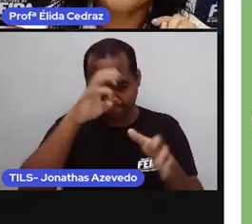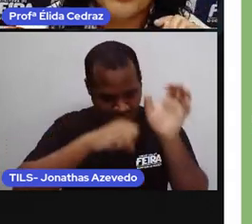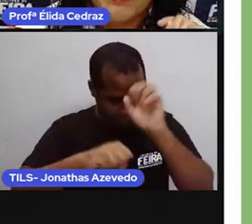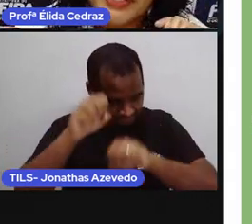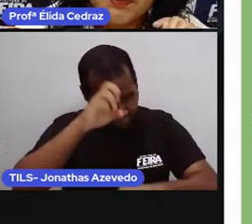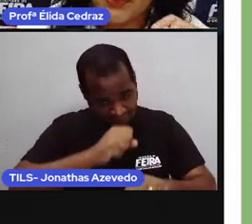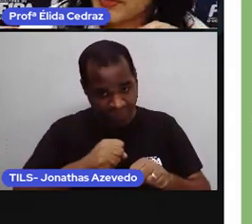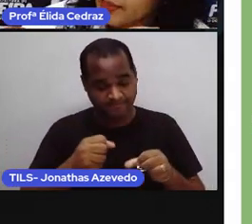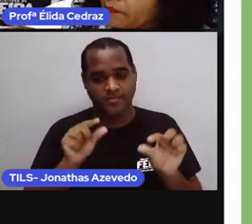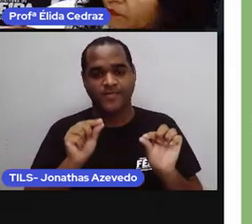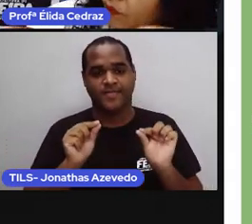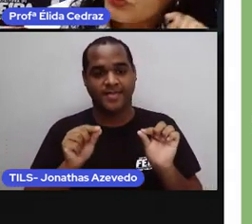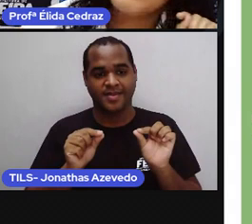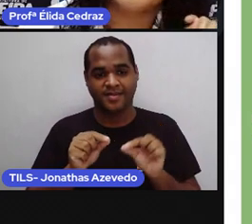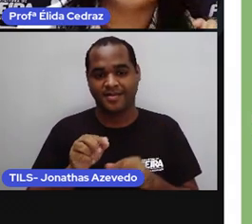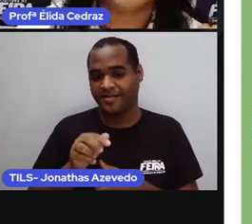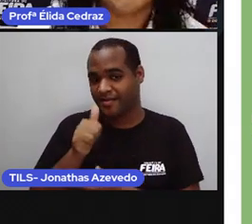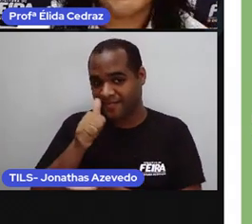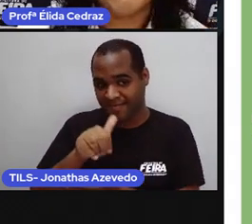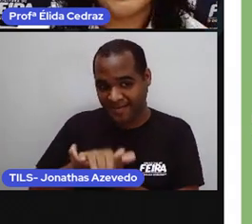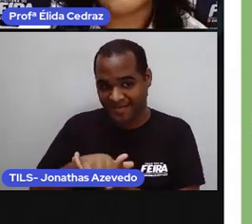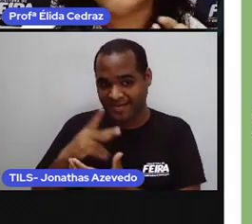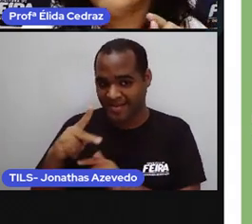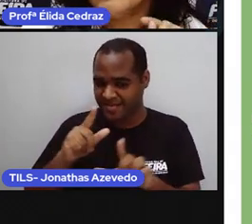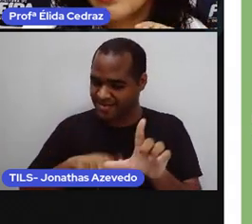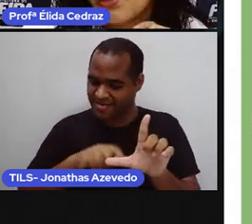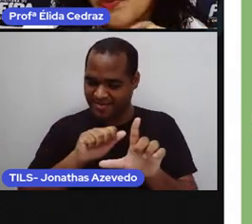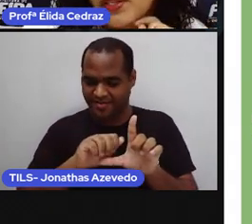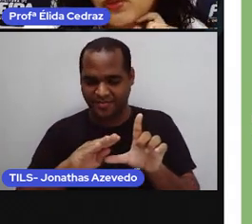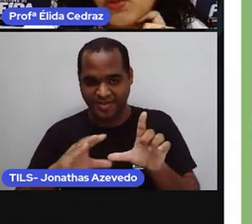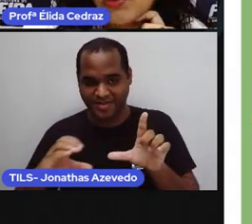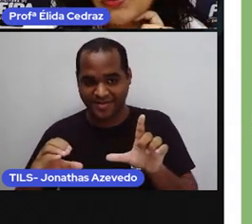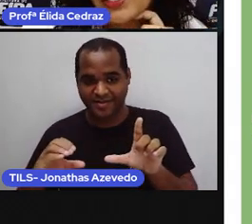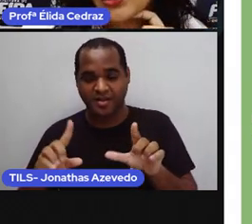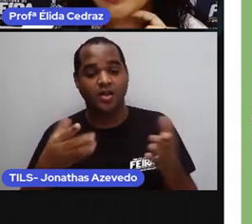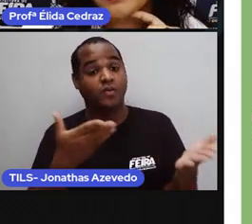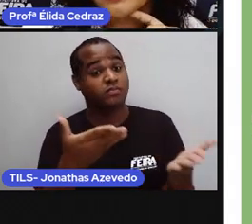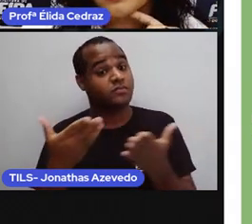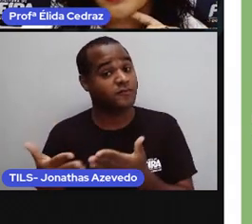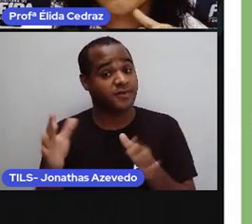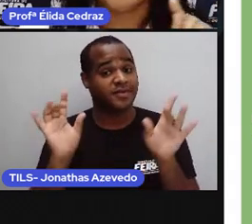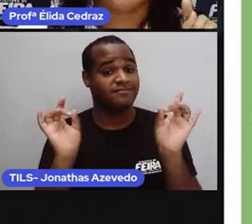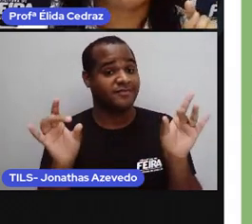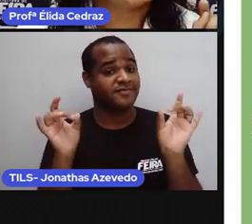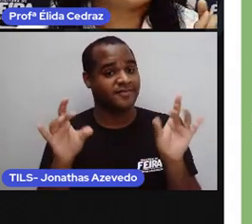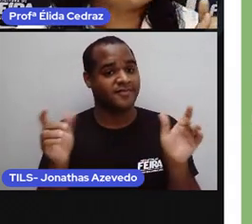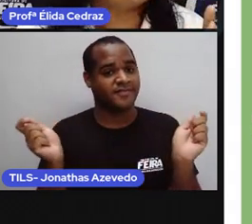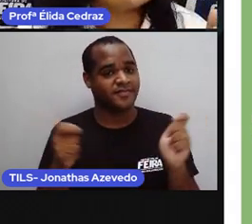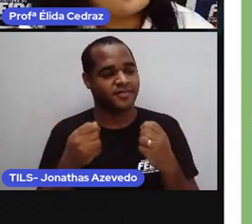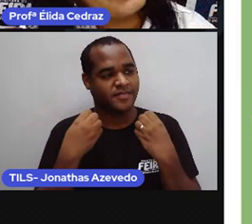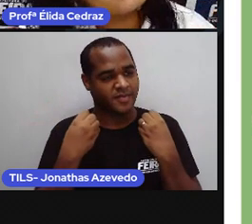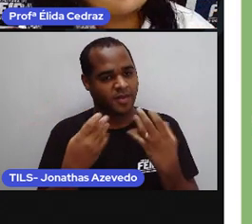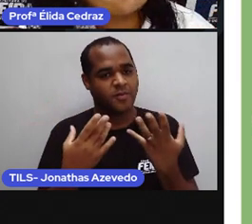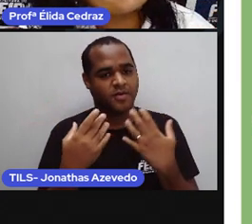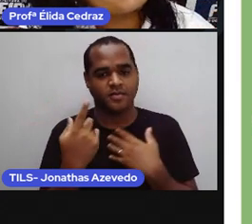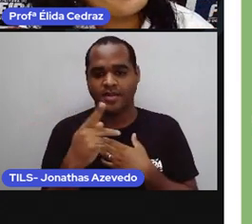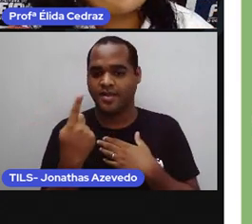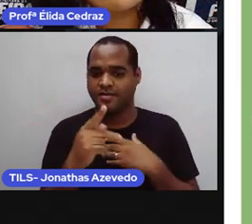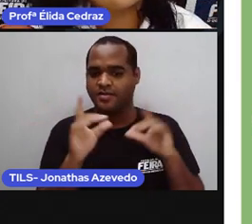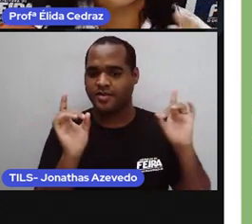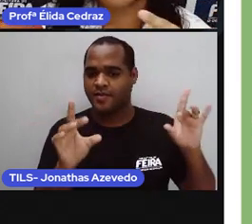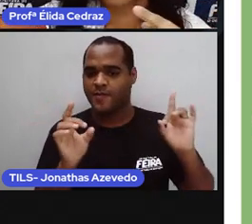como a esposa do senhor alfabeto que fez um convite especial para convidados